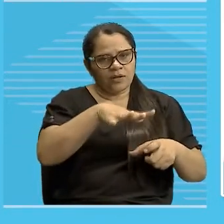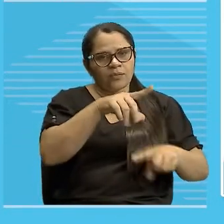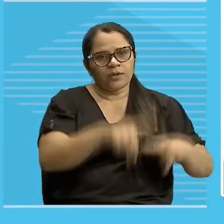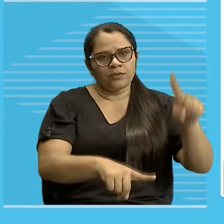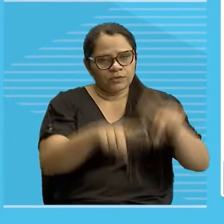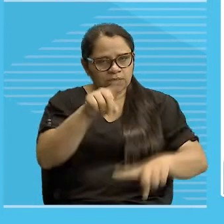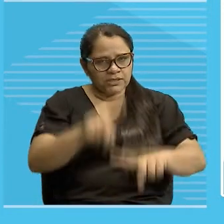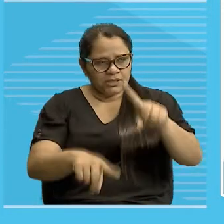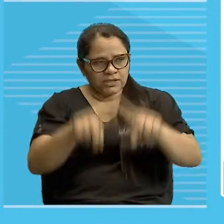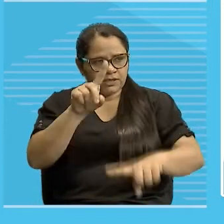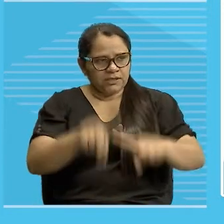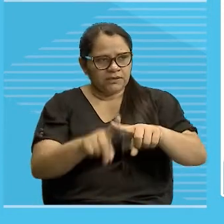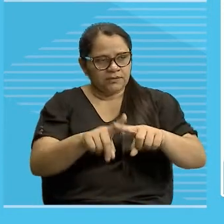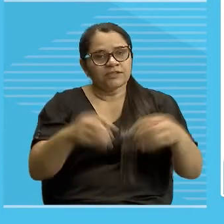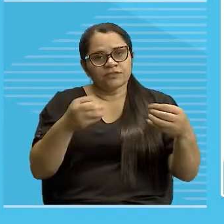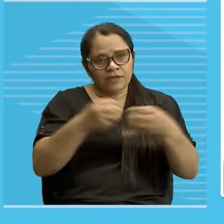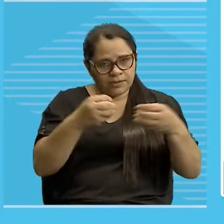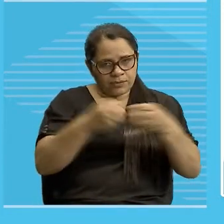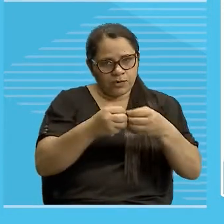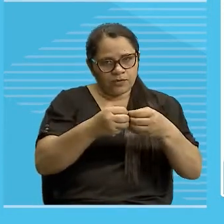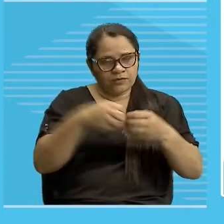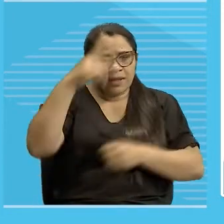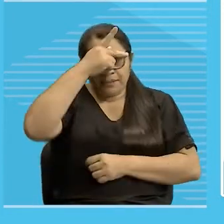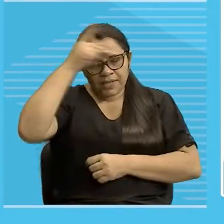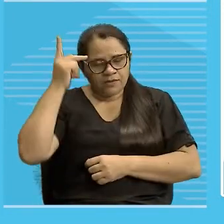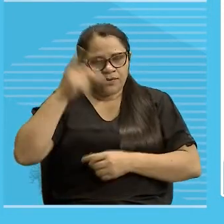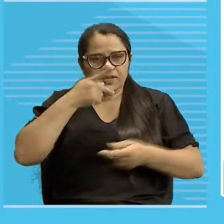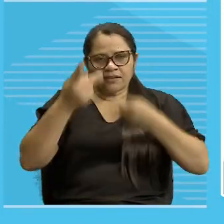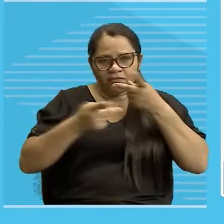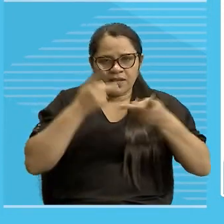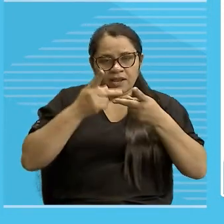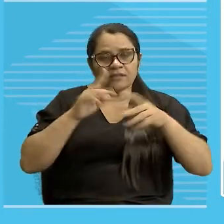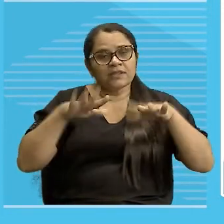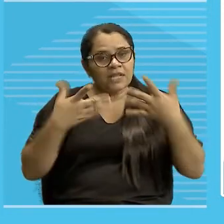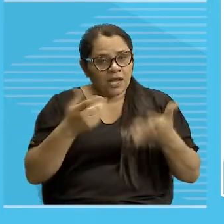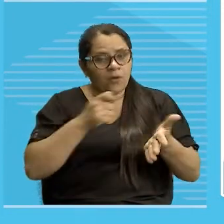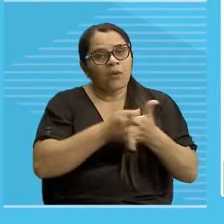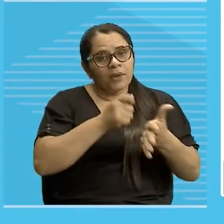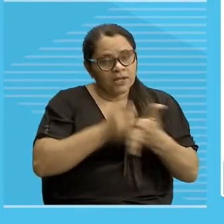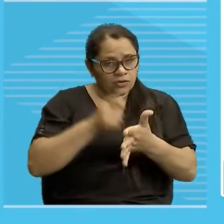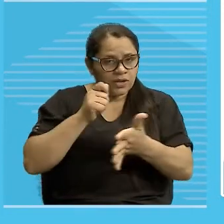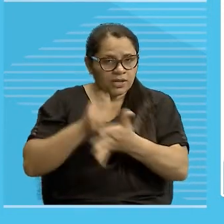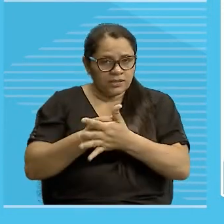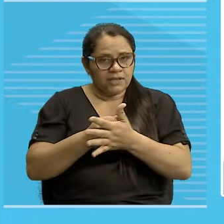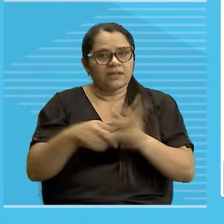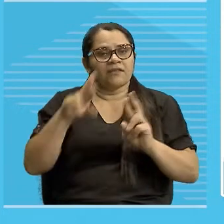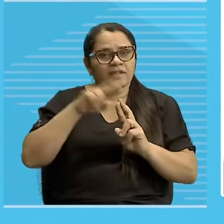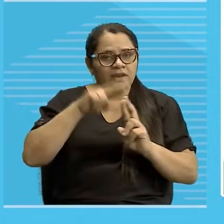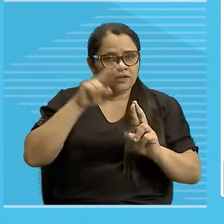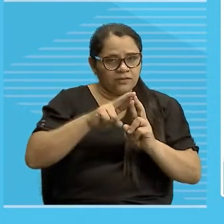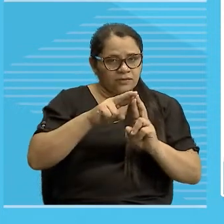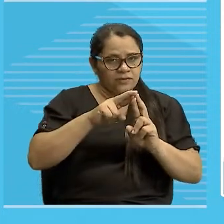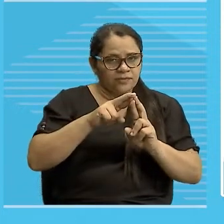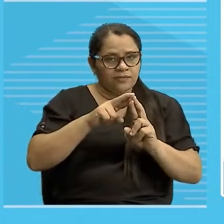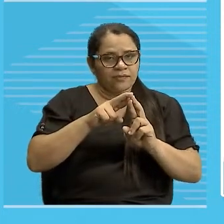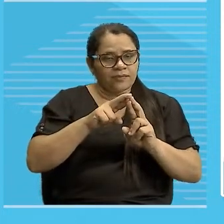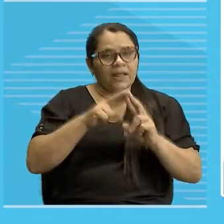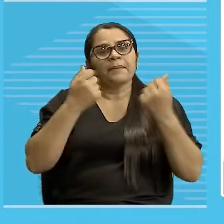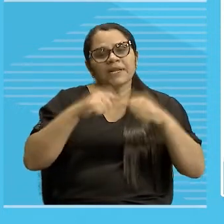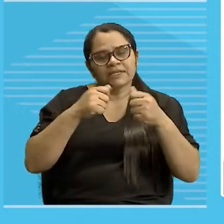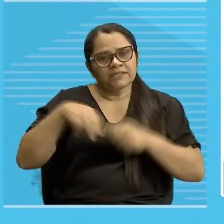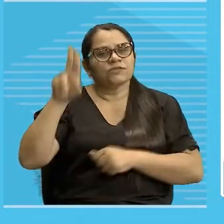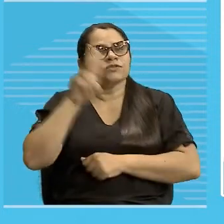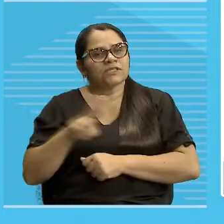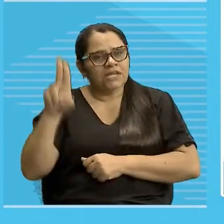se esses seres estiverem próximos dele, a obrigatoriedade, segundo o registro formal, é que se usa o pronome de primeira pessoa, tá?